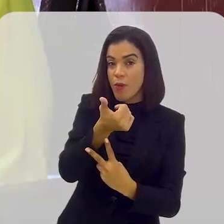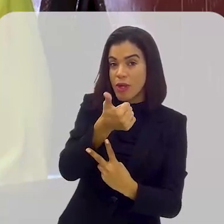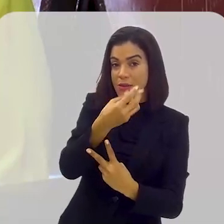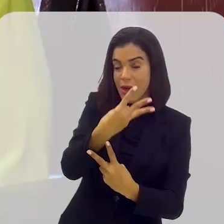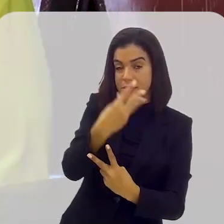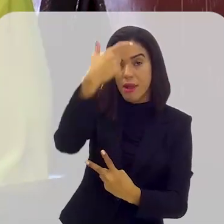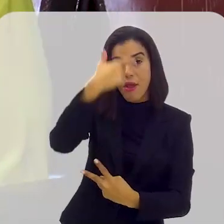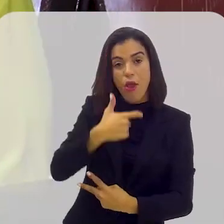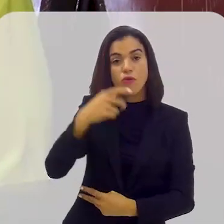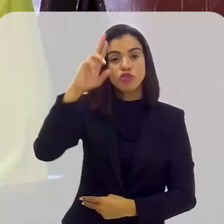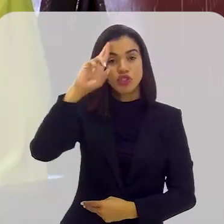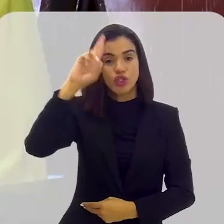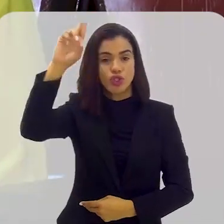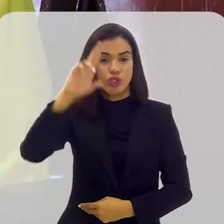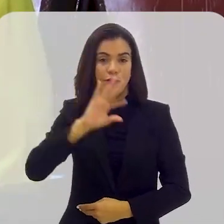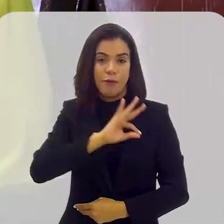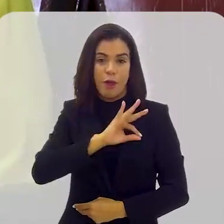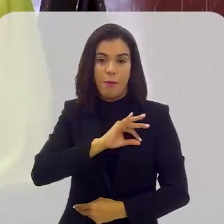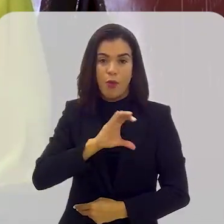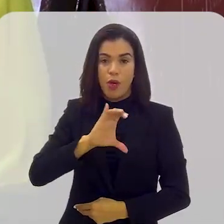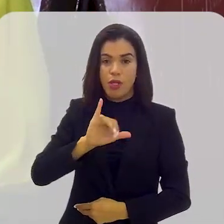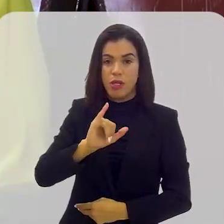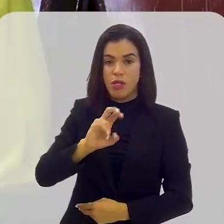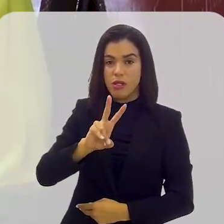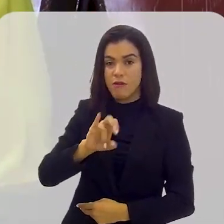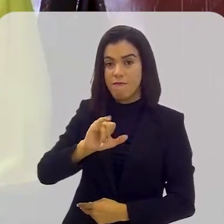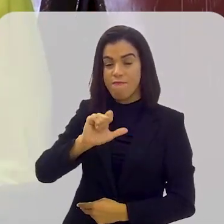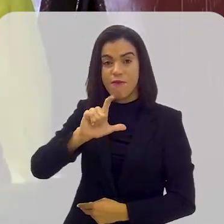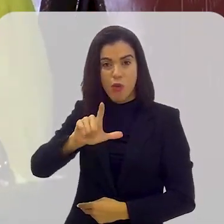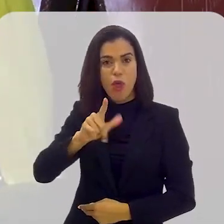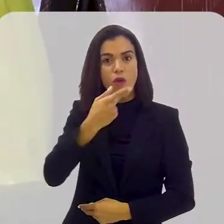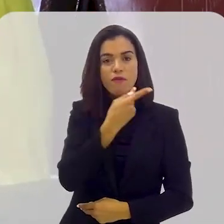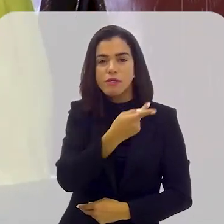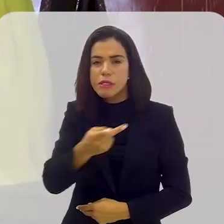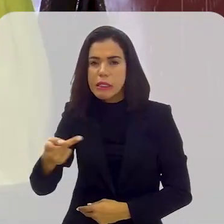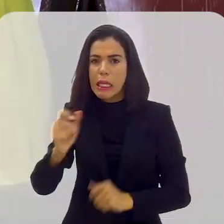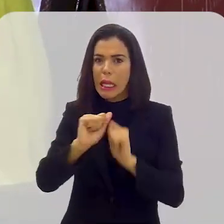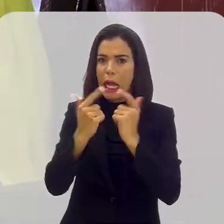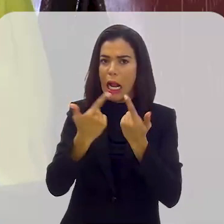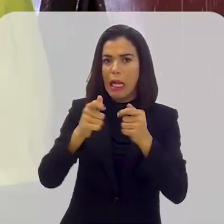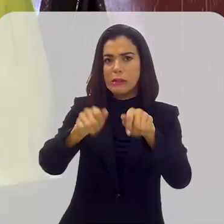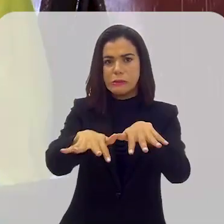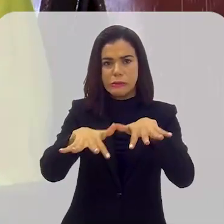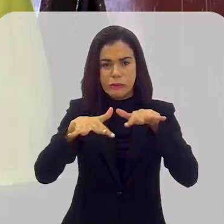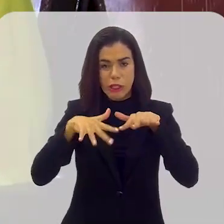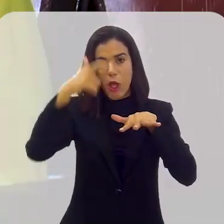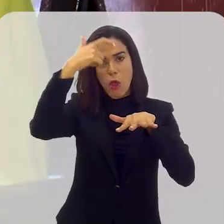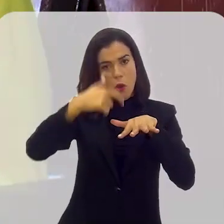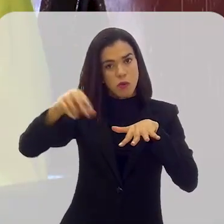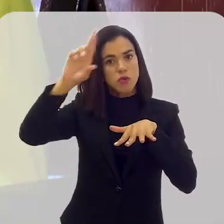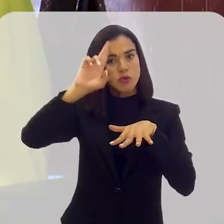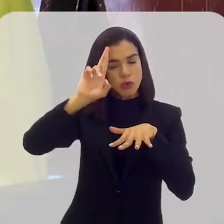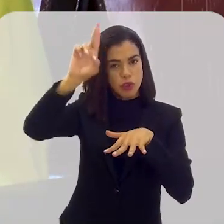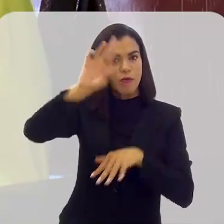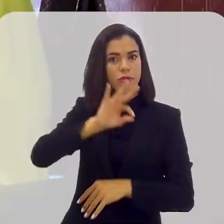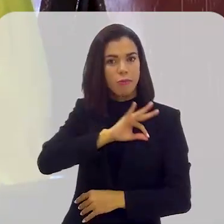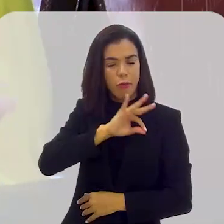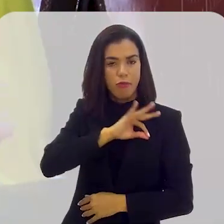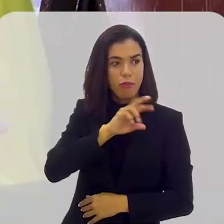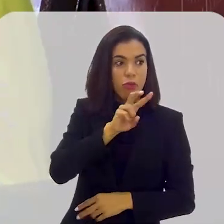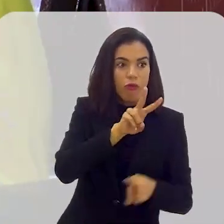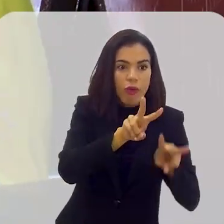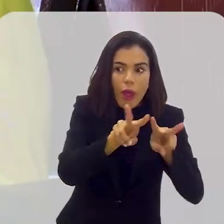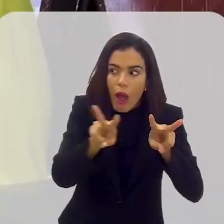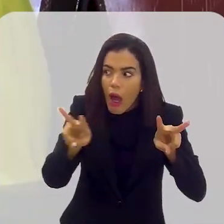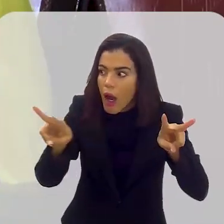eu era chefe da Polícia Civil, e eu tive a oportunidade de visitar essa casa, enquanto chefe da Polícia Civil, e